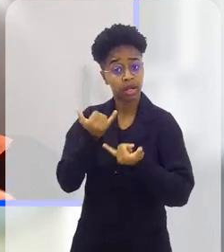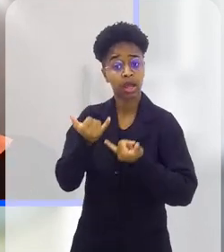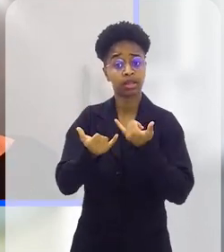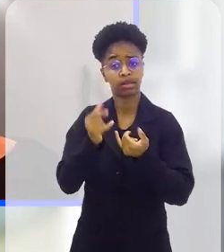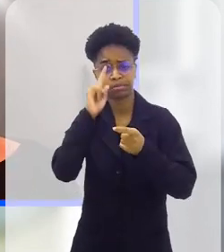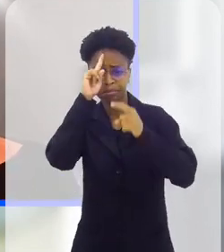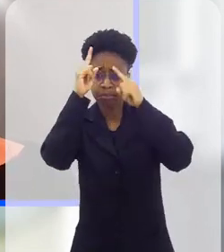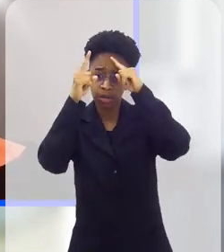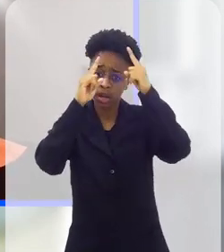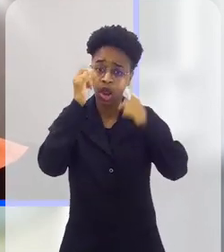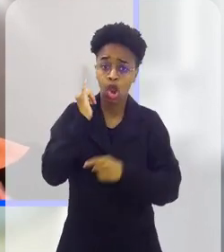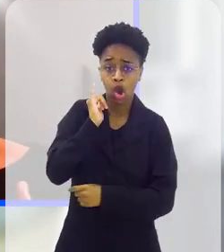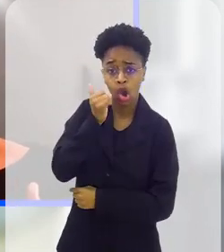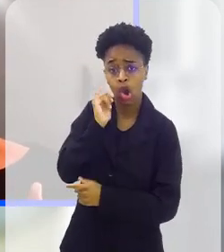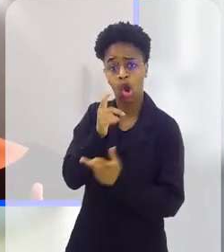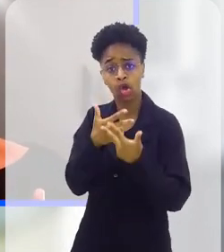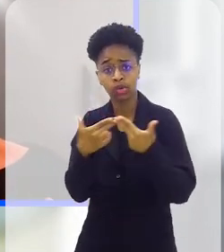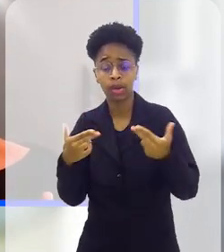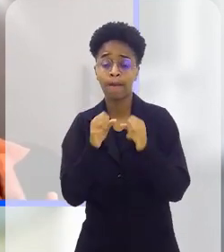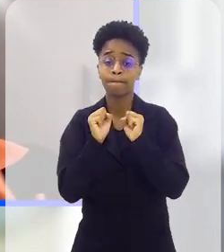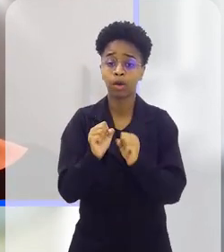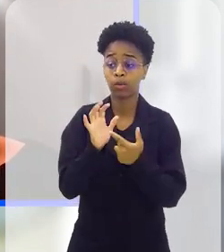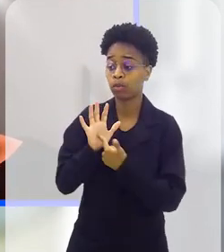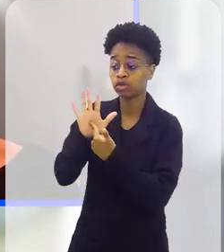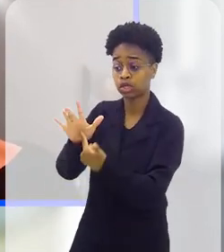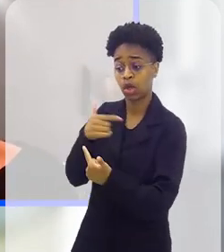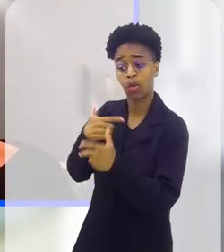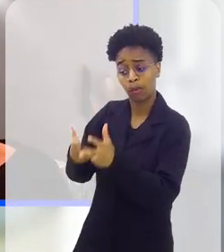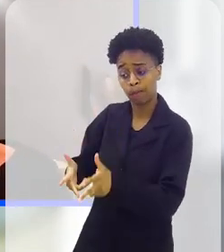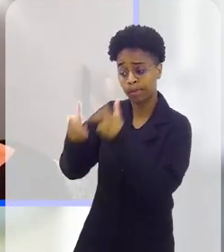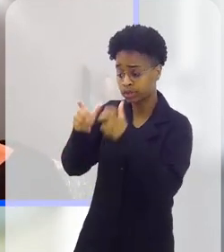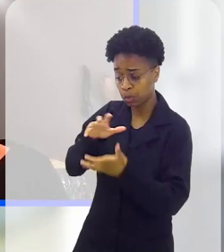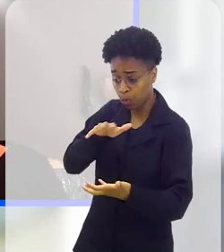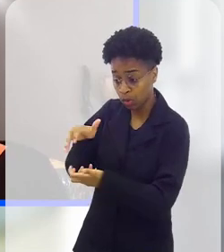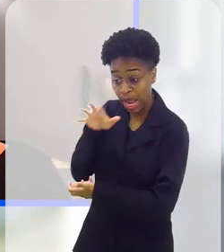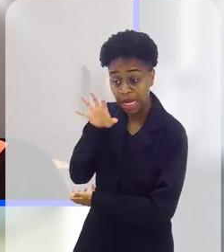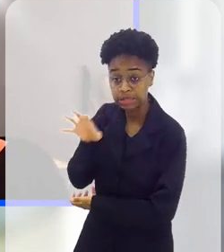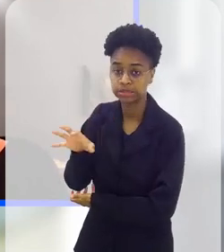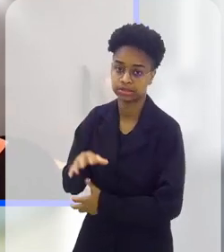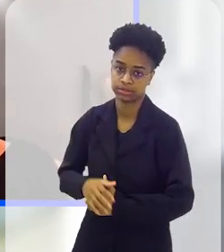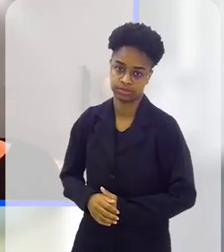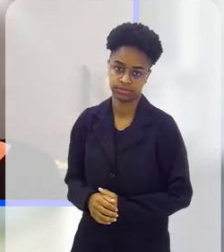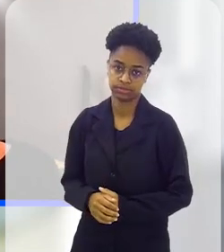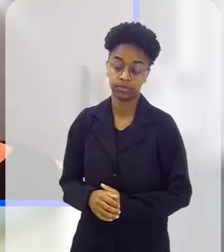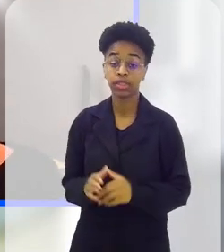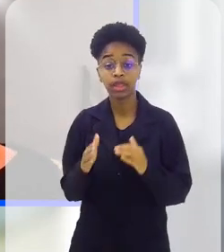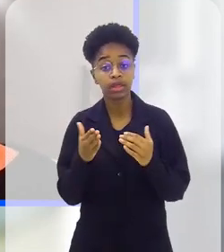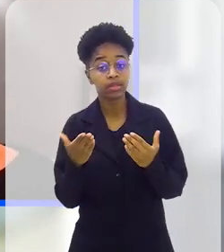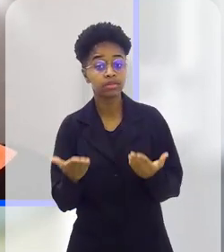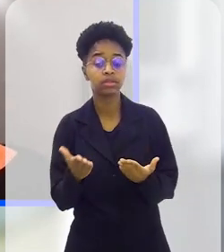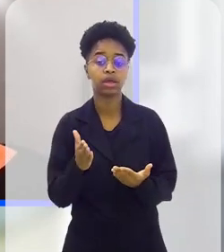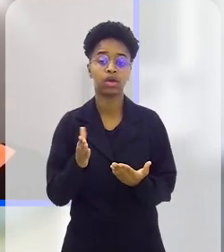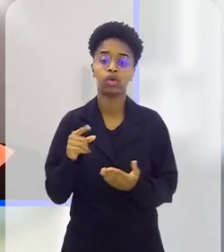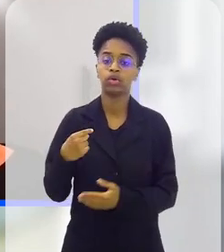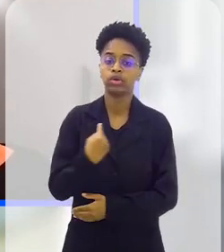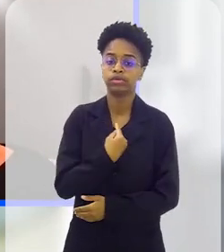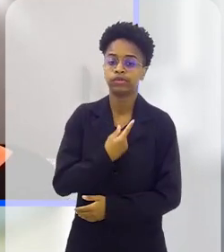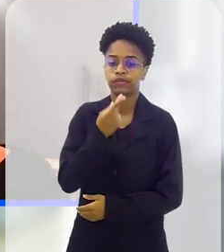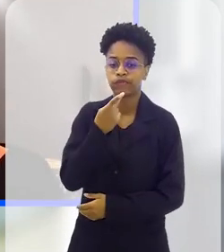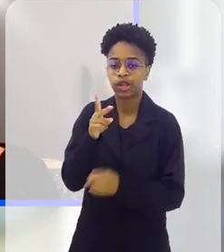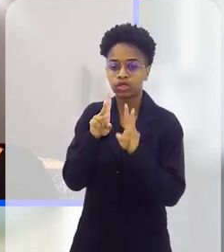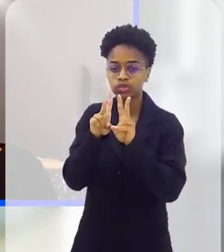brincadeira de faz-de-conta e mostrar para o outro o que ela está percebendo daquele mundo também, né, então quando a gente